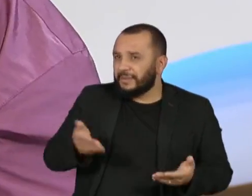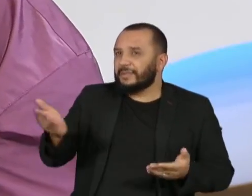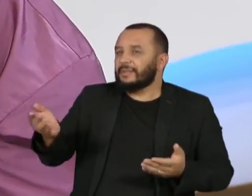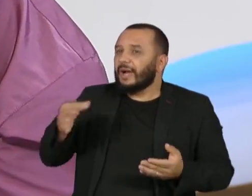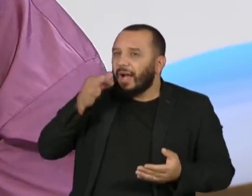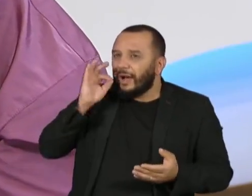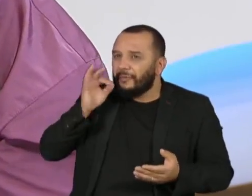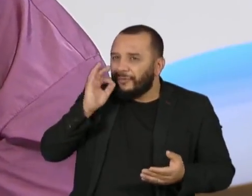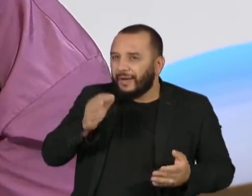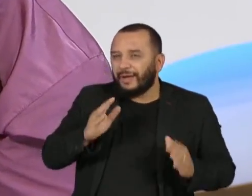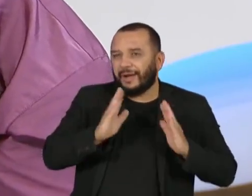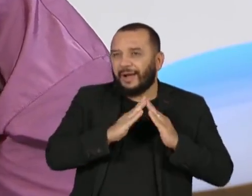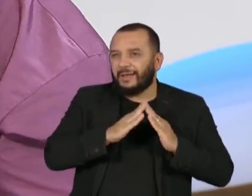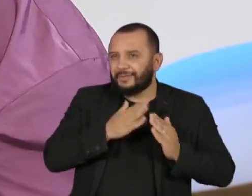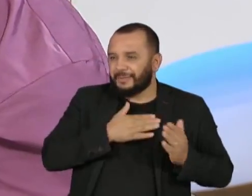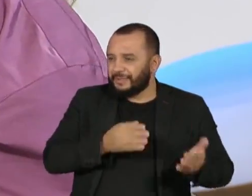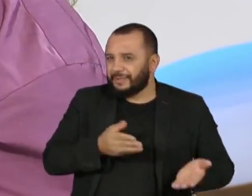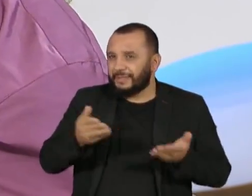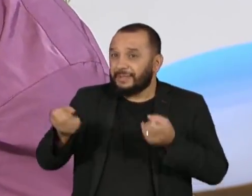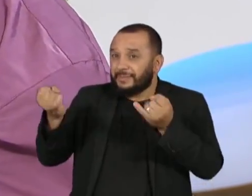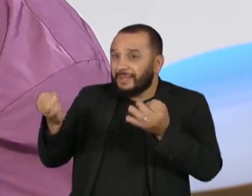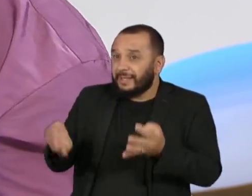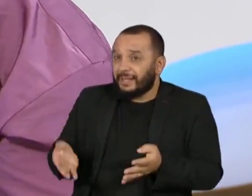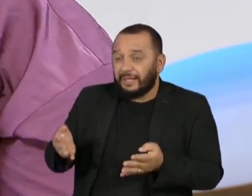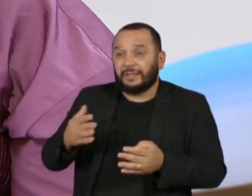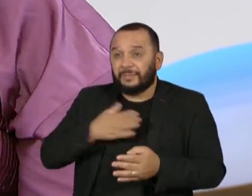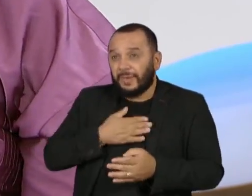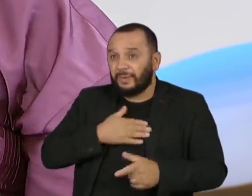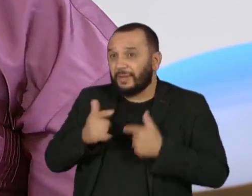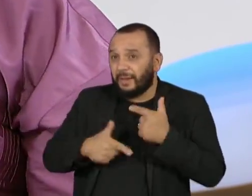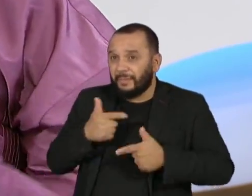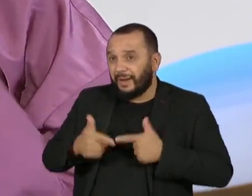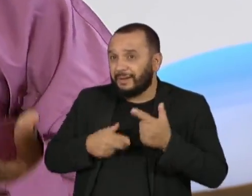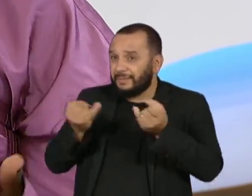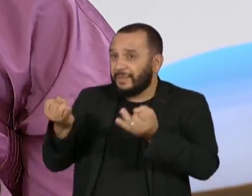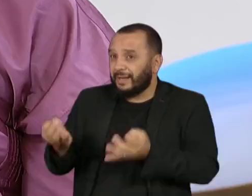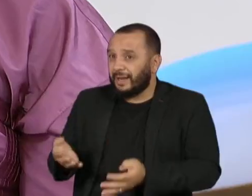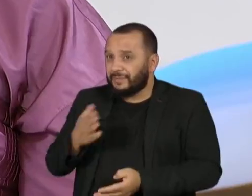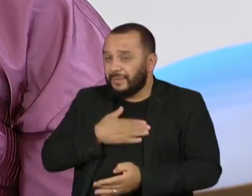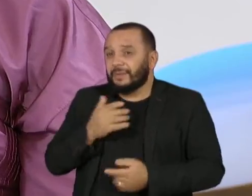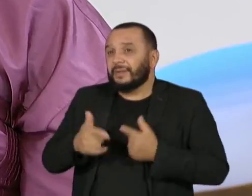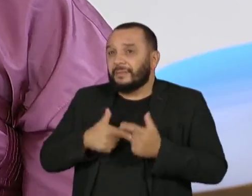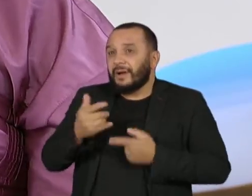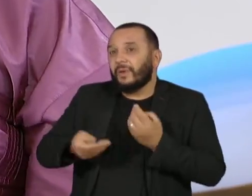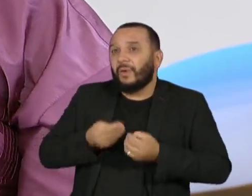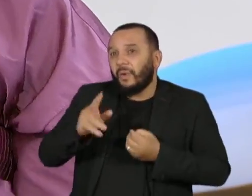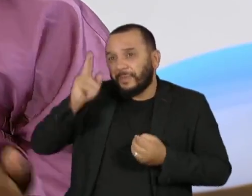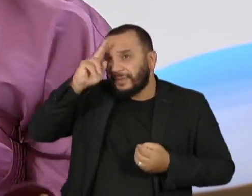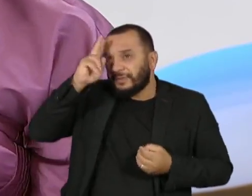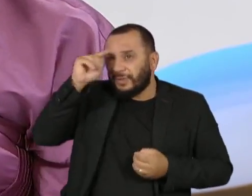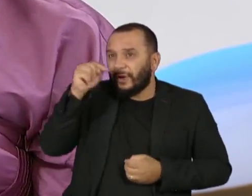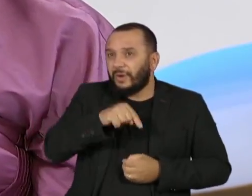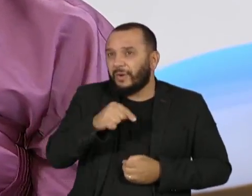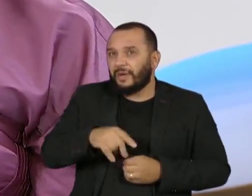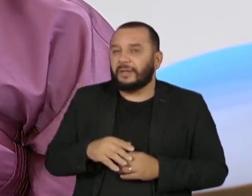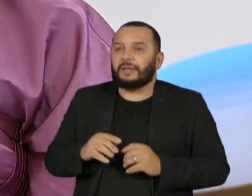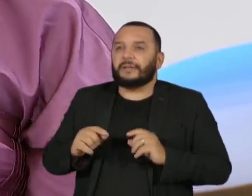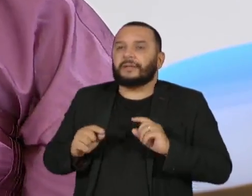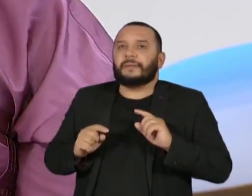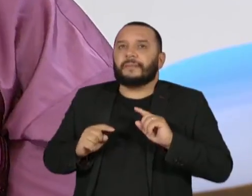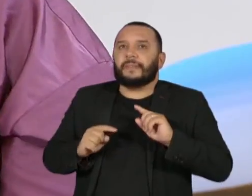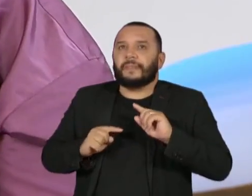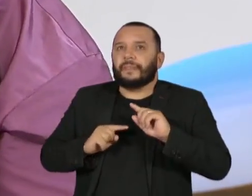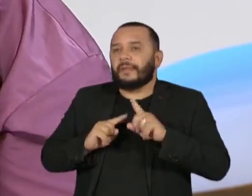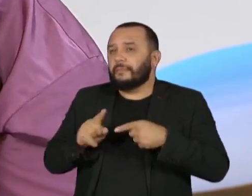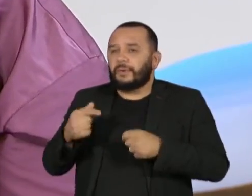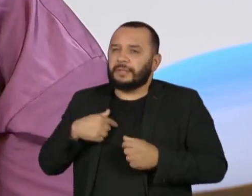falando faixa a faixa do disco, querendo falar do meu trabalho, querendo falar da história que a gente estava construindo ali. E aí, num off da entrevista, a